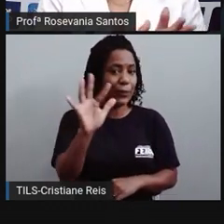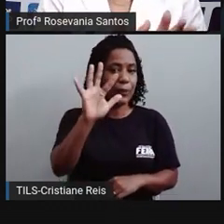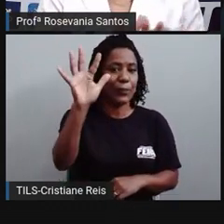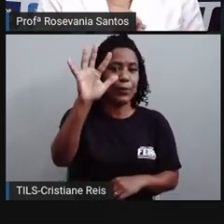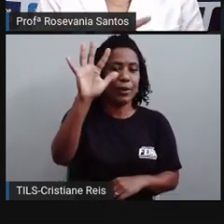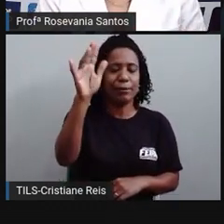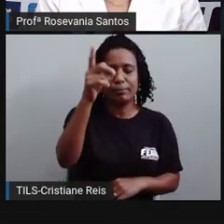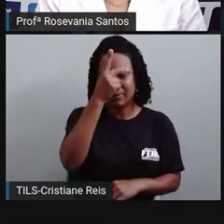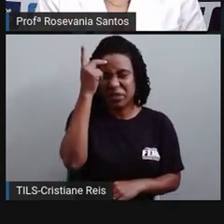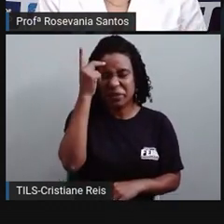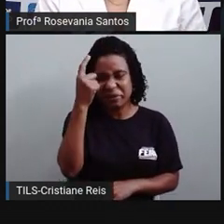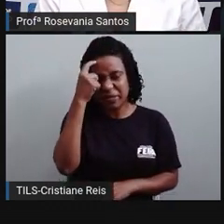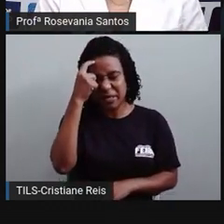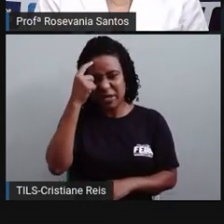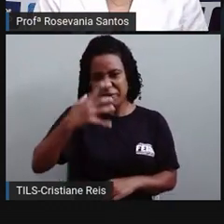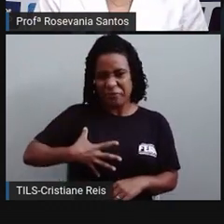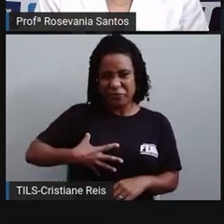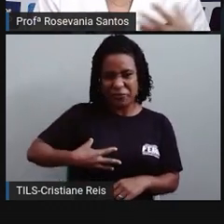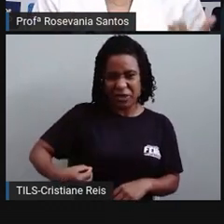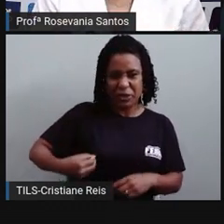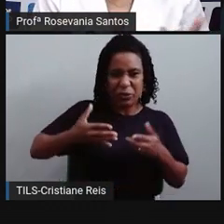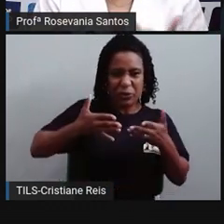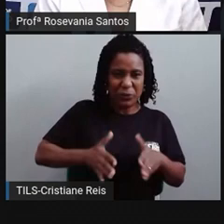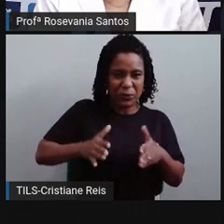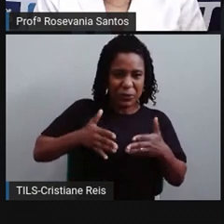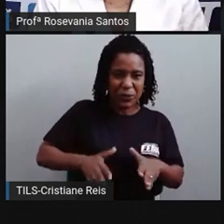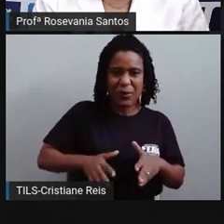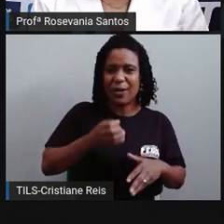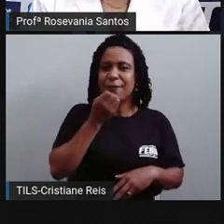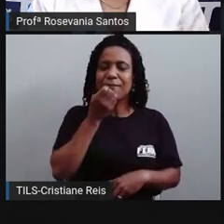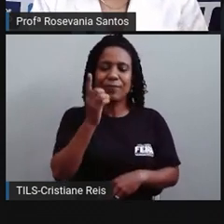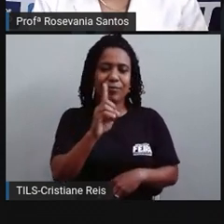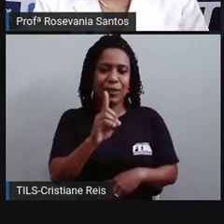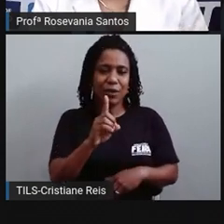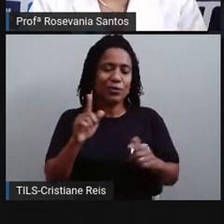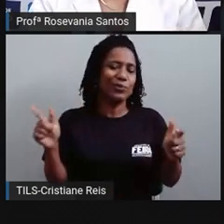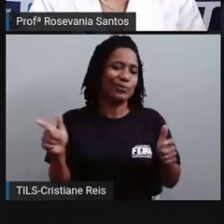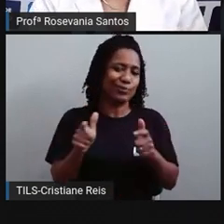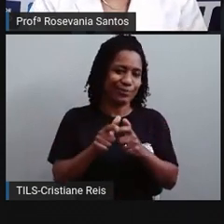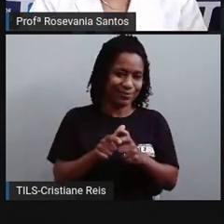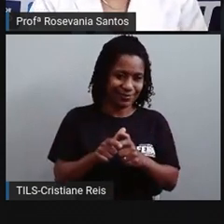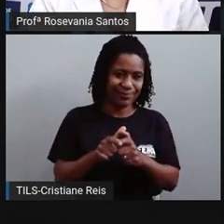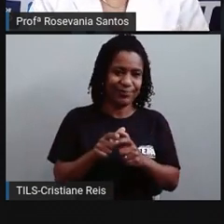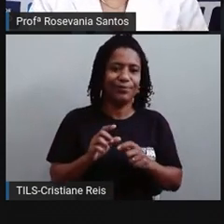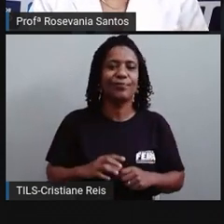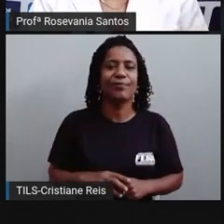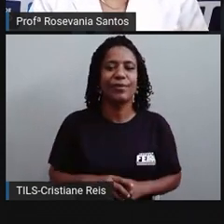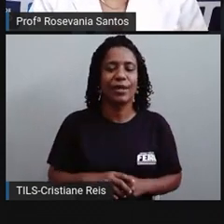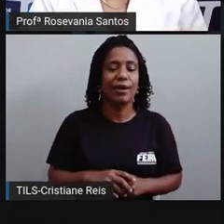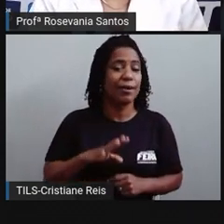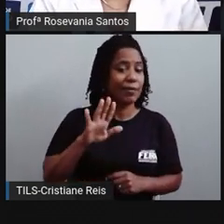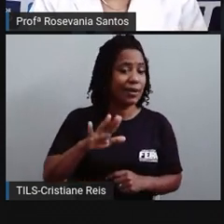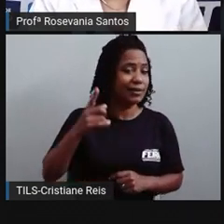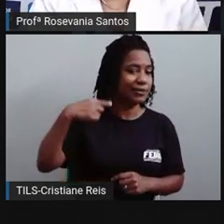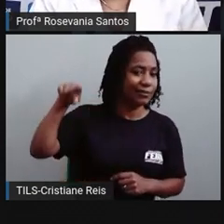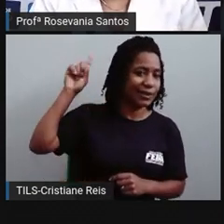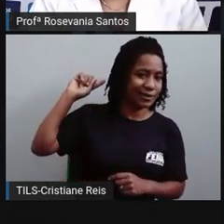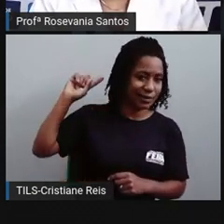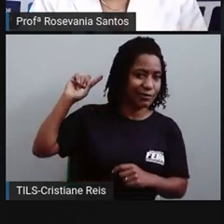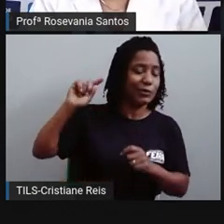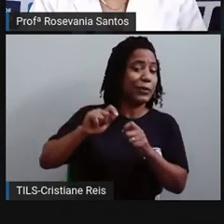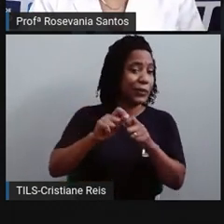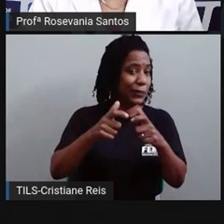ajudou a diminuir um pouco essa quantidade de filhos por família. Mas, ainda assim, durante muito tempo, a nossa população continuou